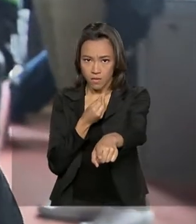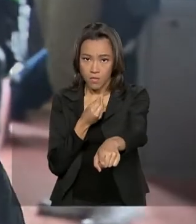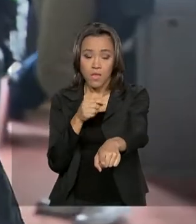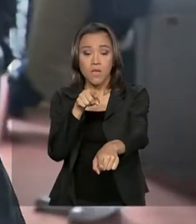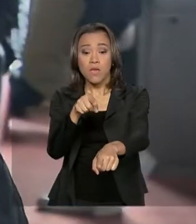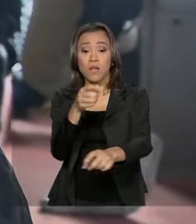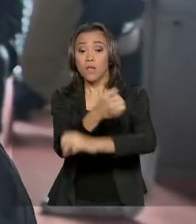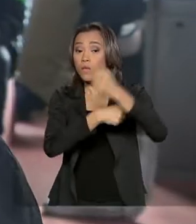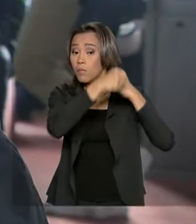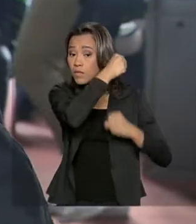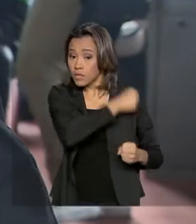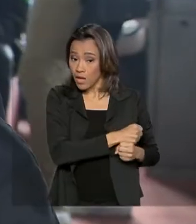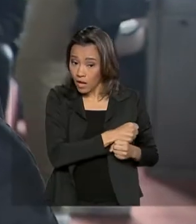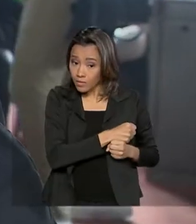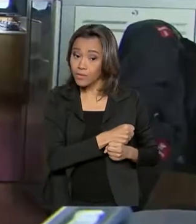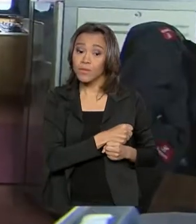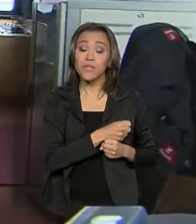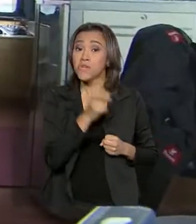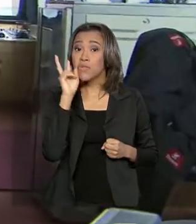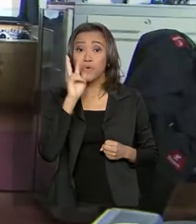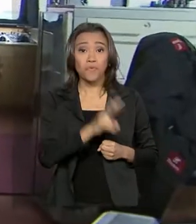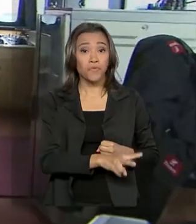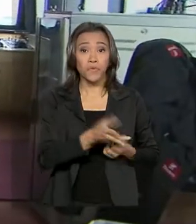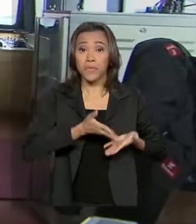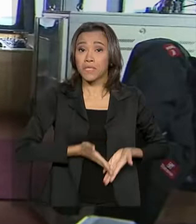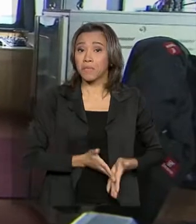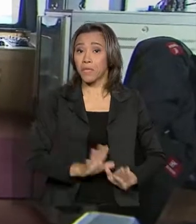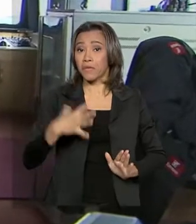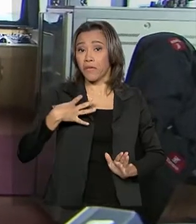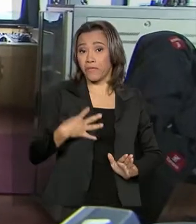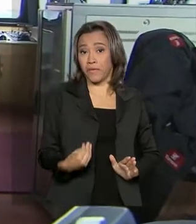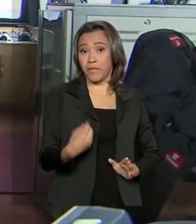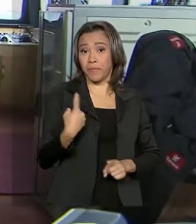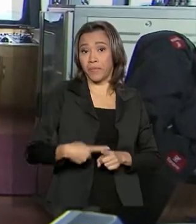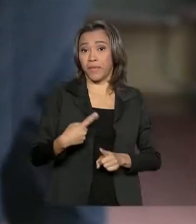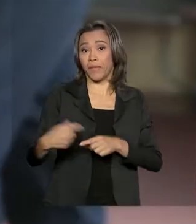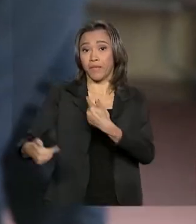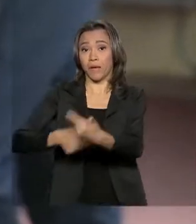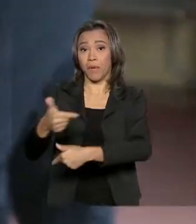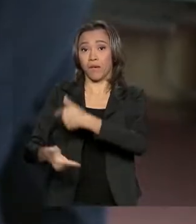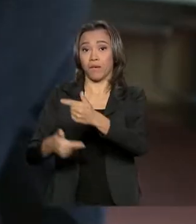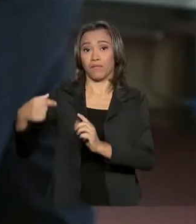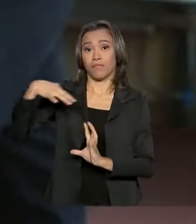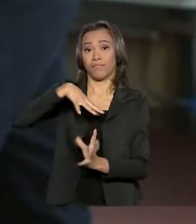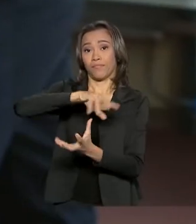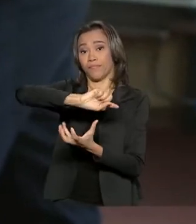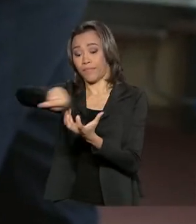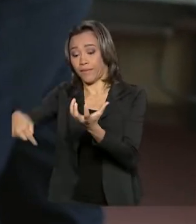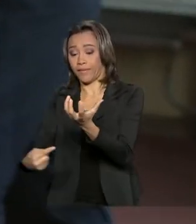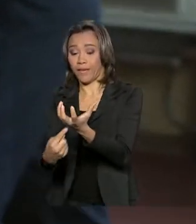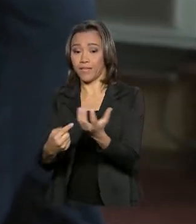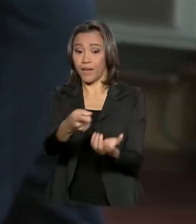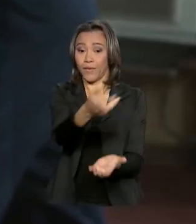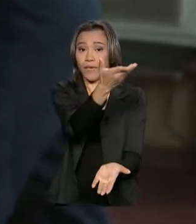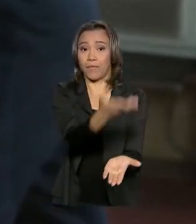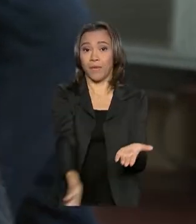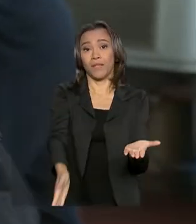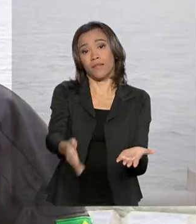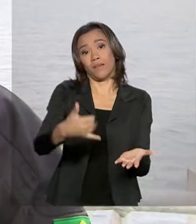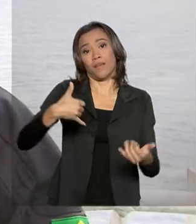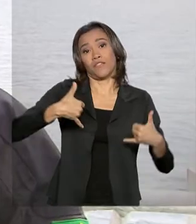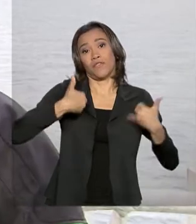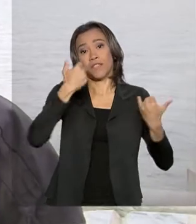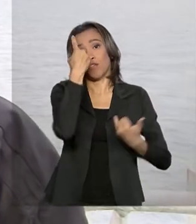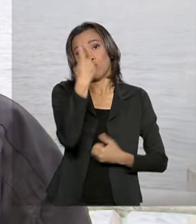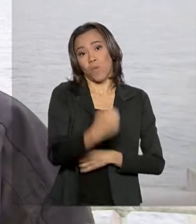que no ano passado não acompanhou o nascimento da filha, porque estava na Antártica e agora vai perder o aniversário de um ano.